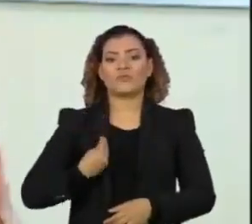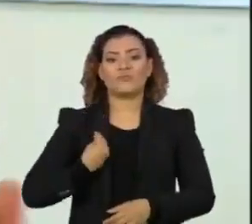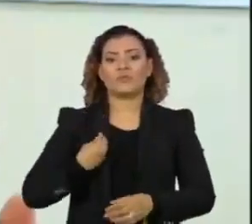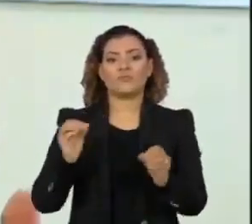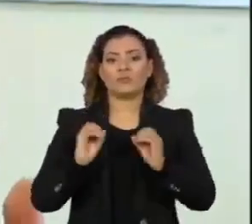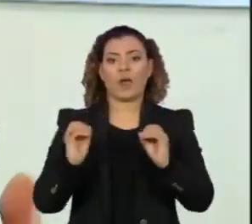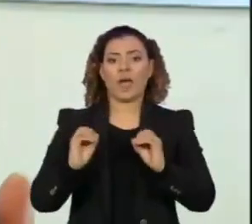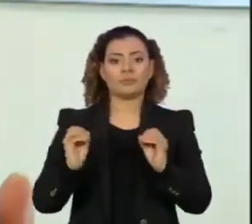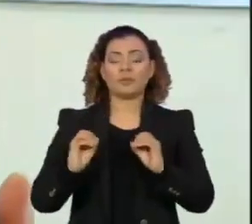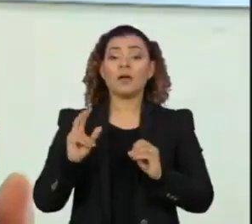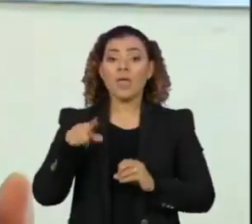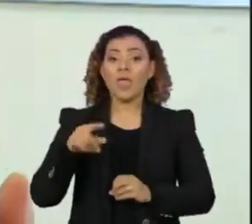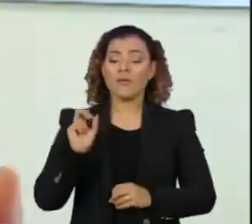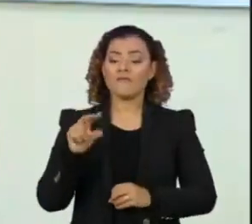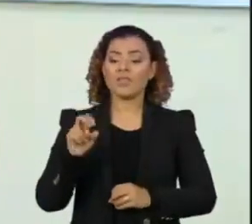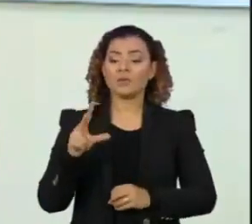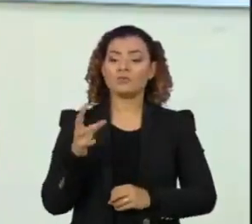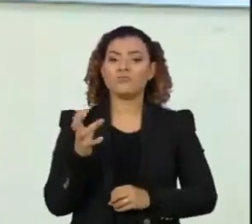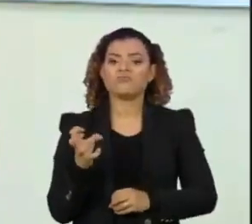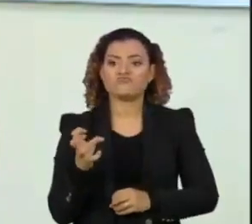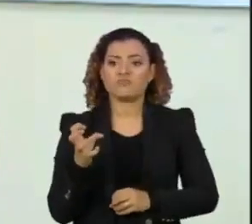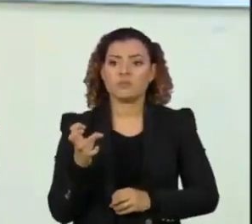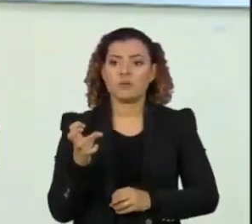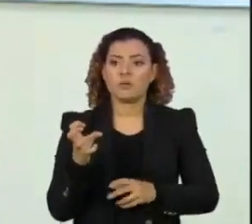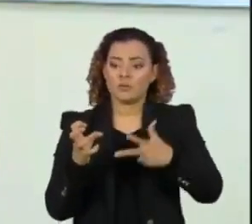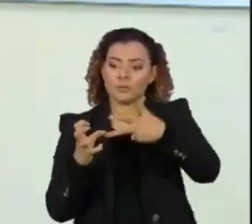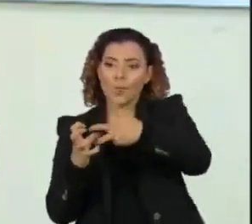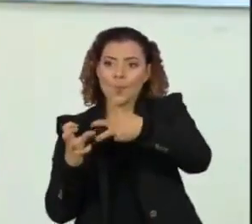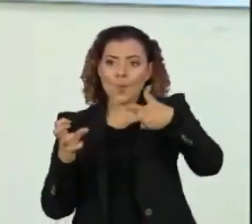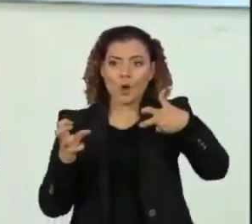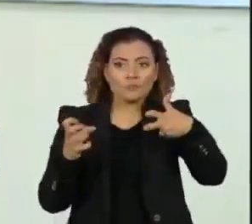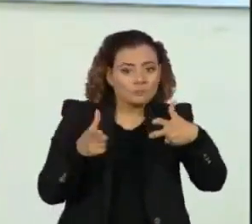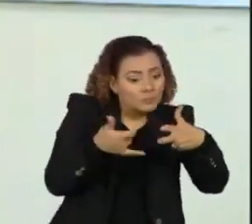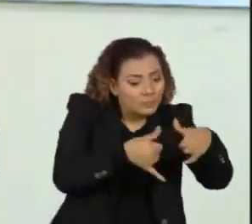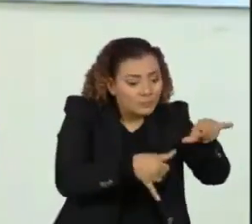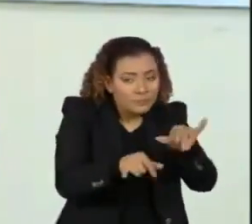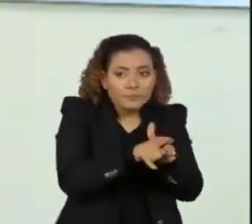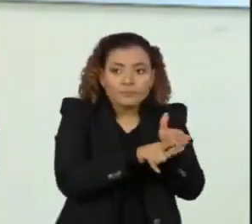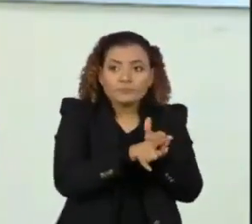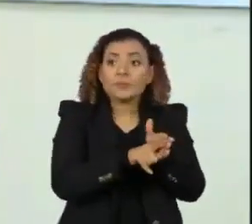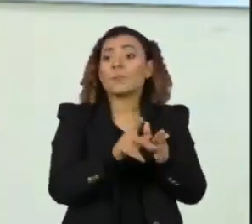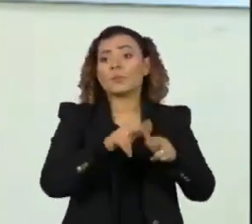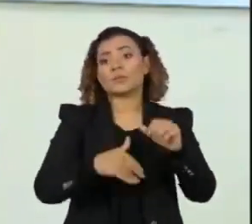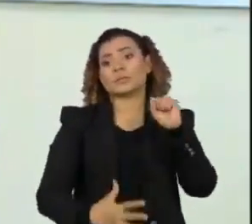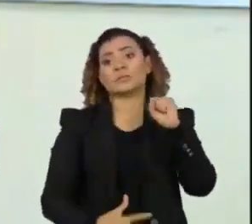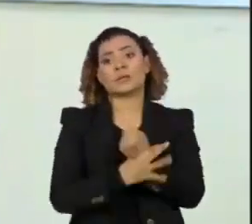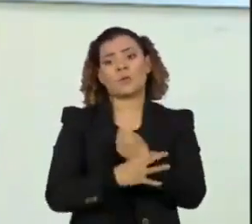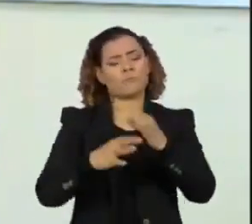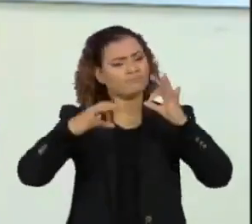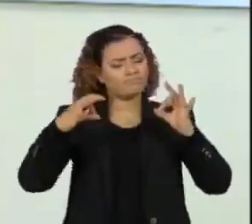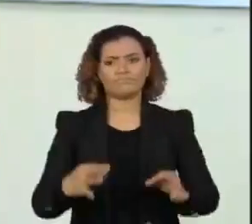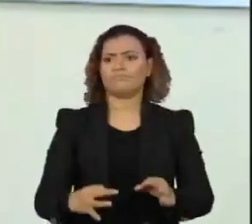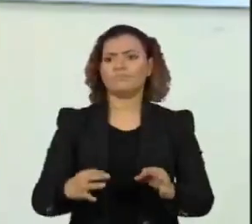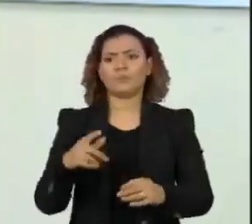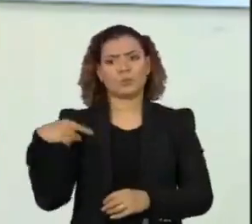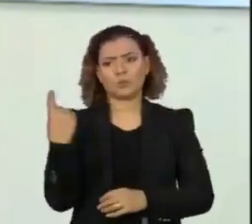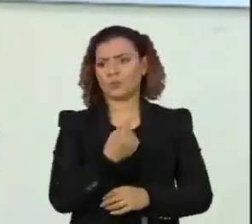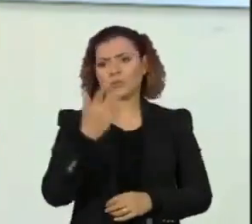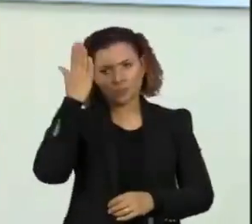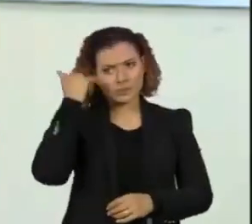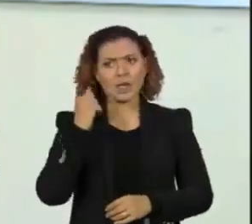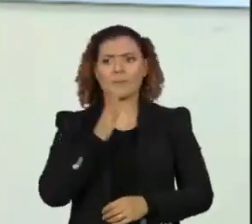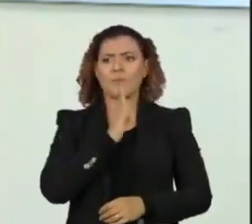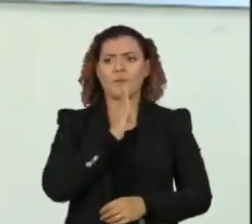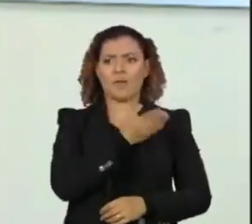componentes vivos na sua composição. Portanto, são vacinas de perfil de segurança bastante conhecidas,